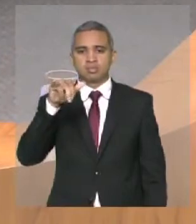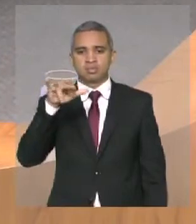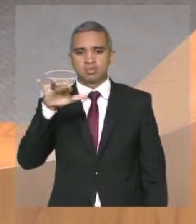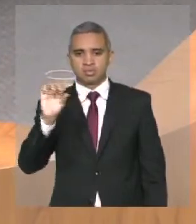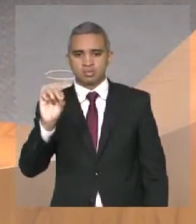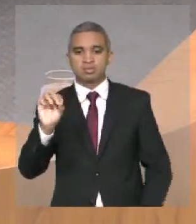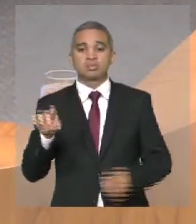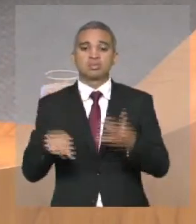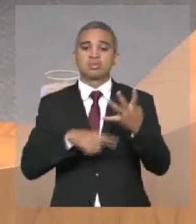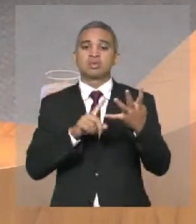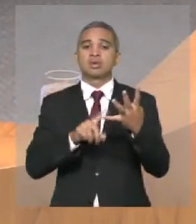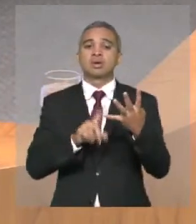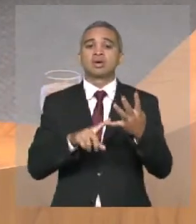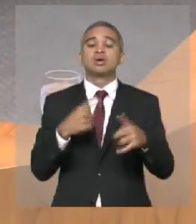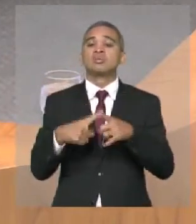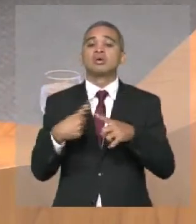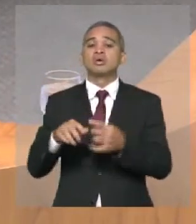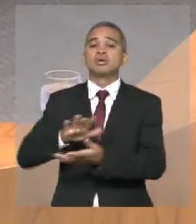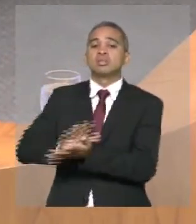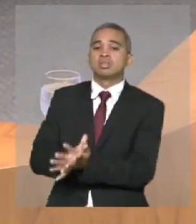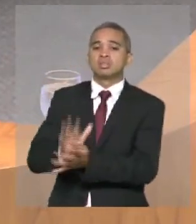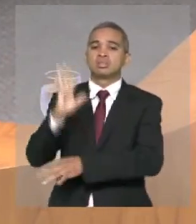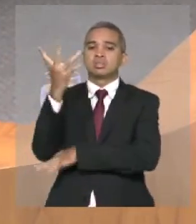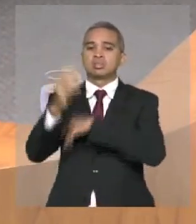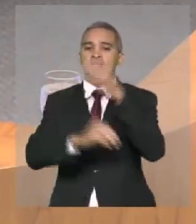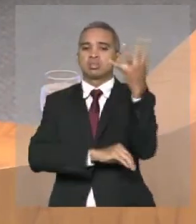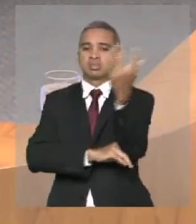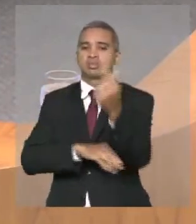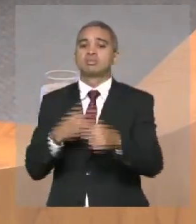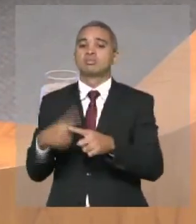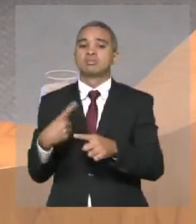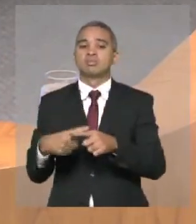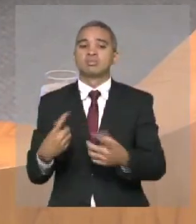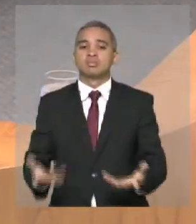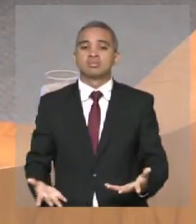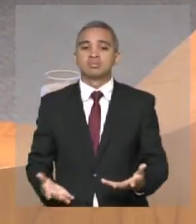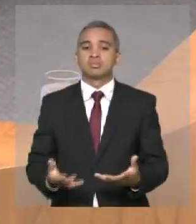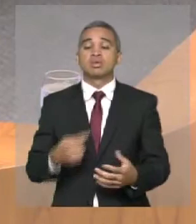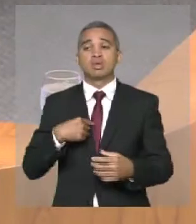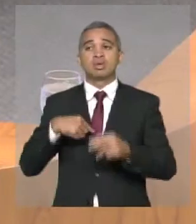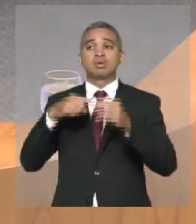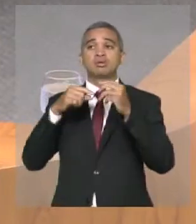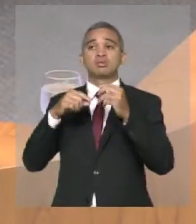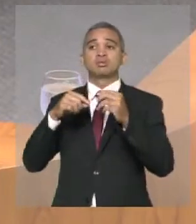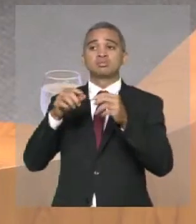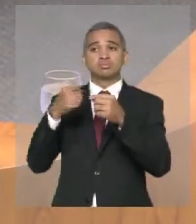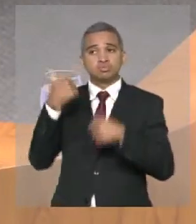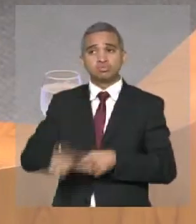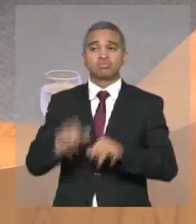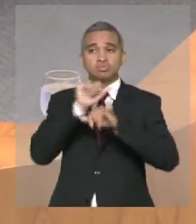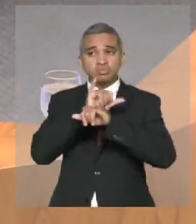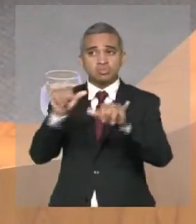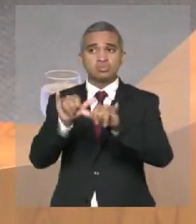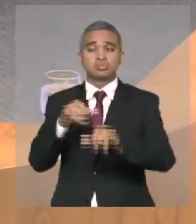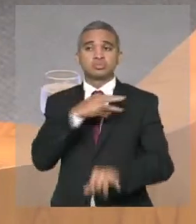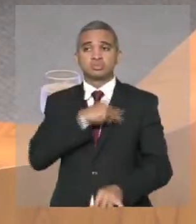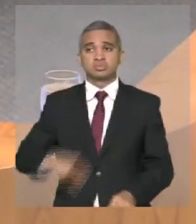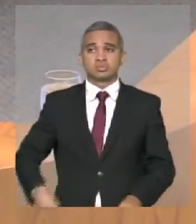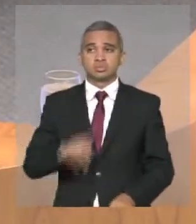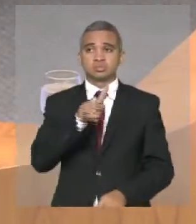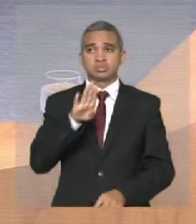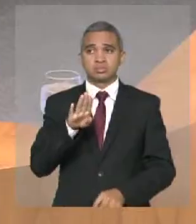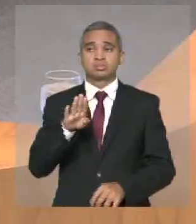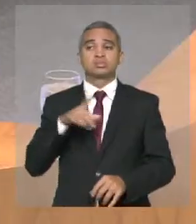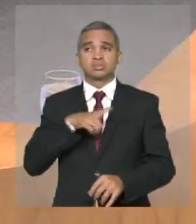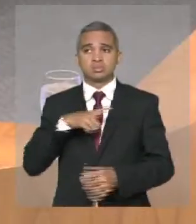cometido crime ambiental e faço mais uma vez um apelo? Atenção, Ministério Público, Ministério Público do Meio Ambiente, está sendo cometido um